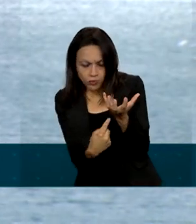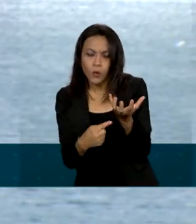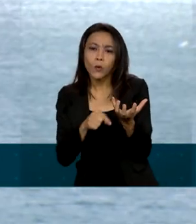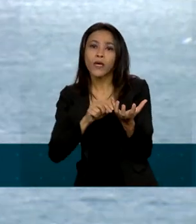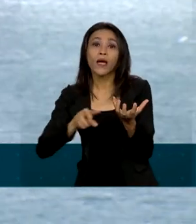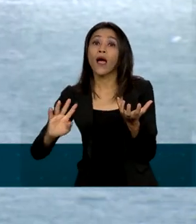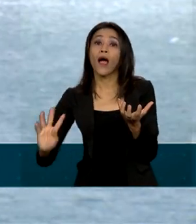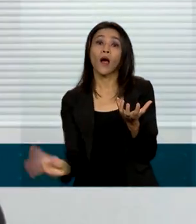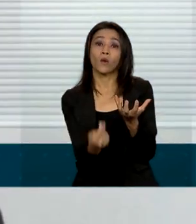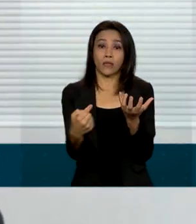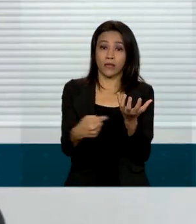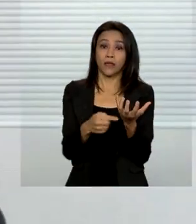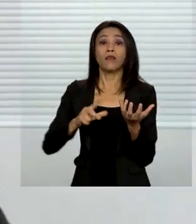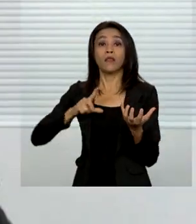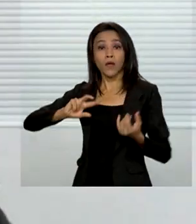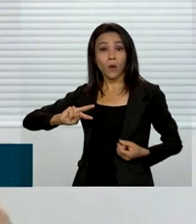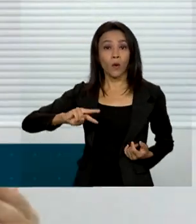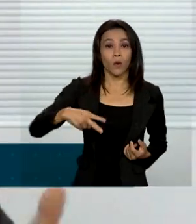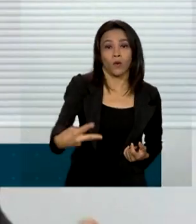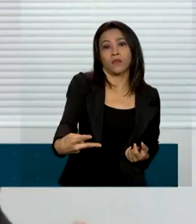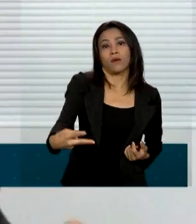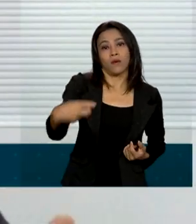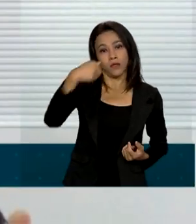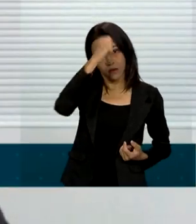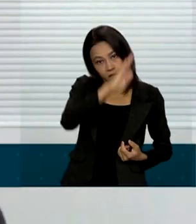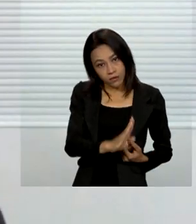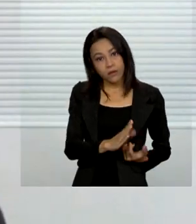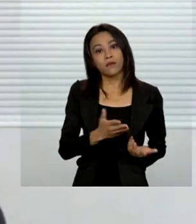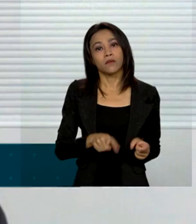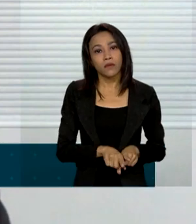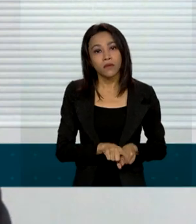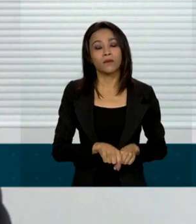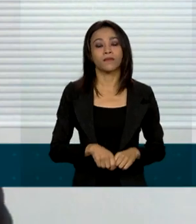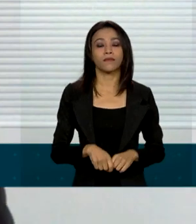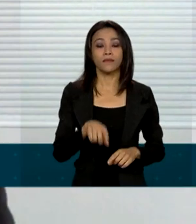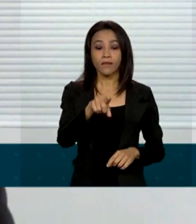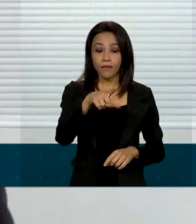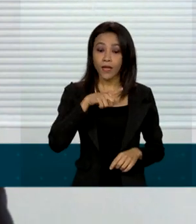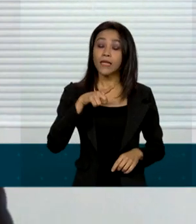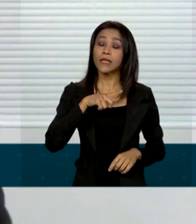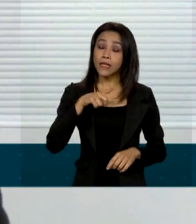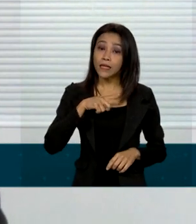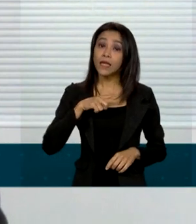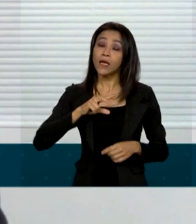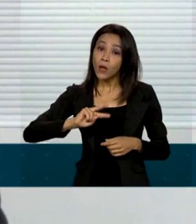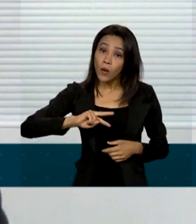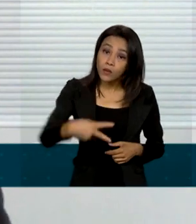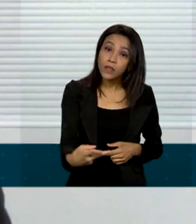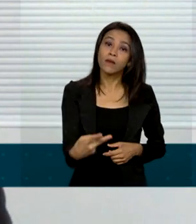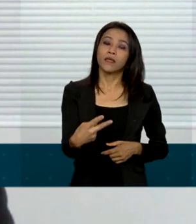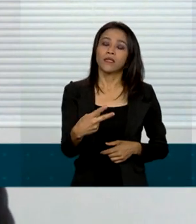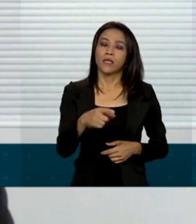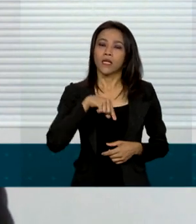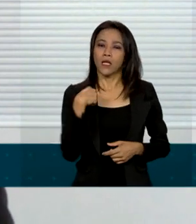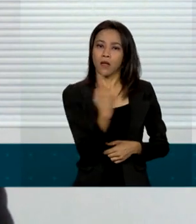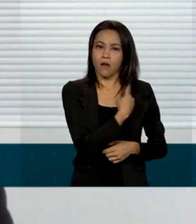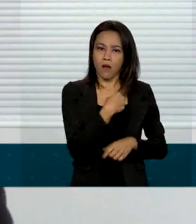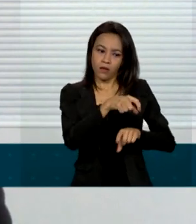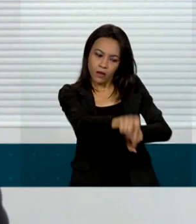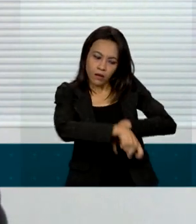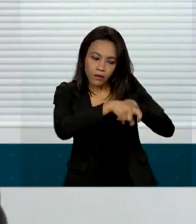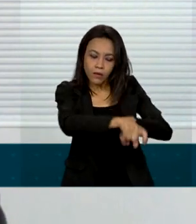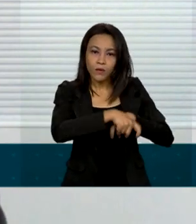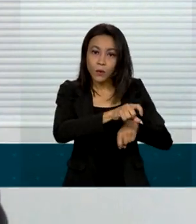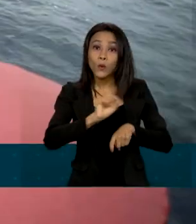efeitos por aqui. Tem influência enorme na nossa agricultura, os impactos na agricultura